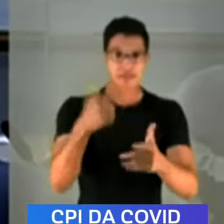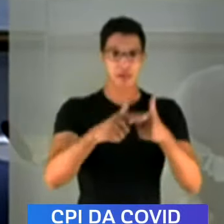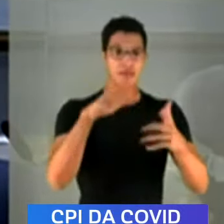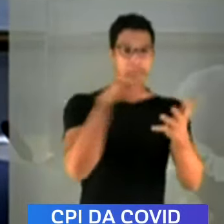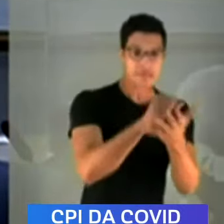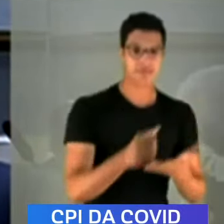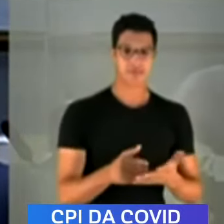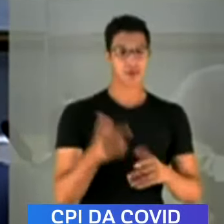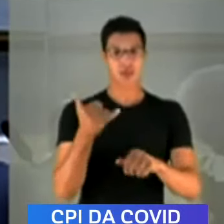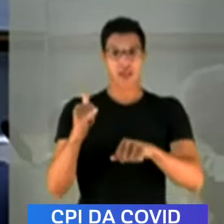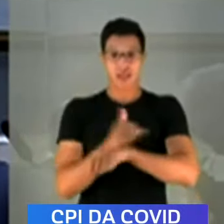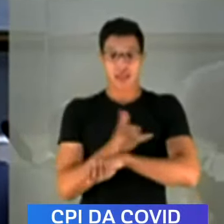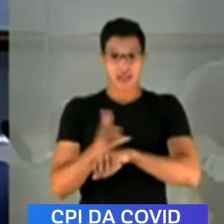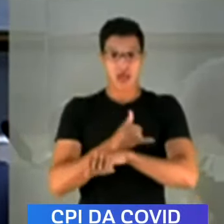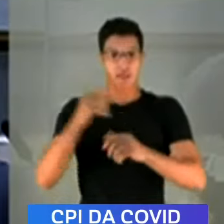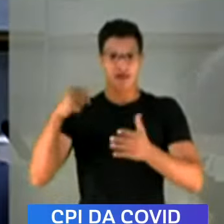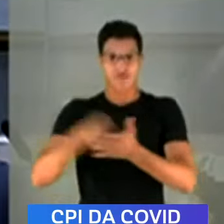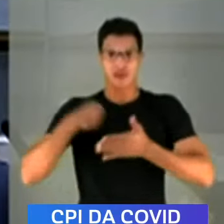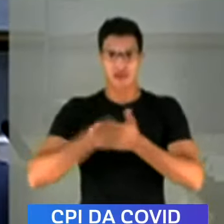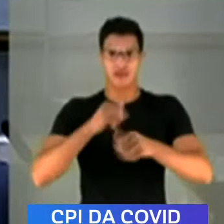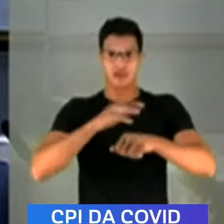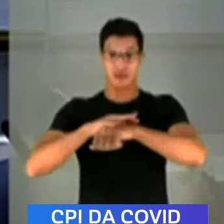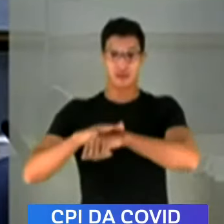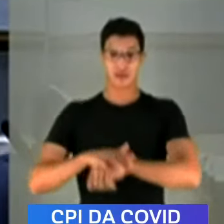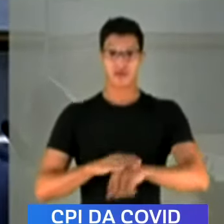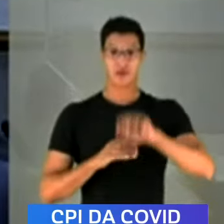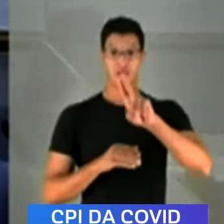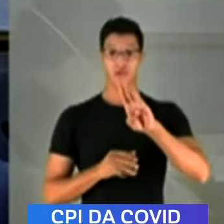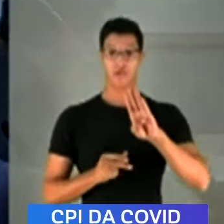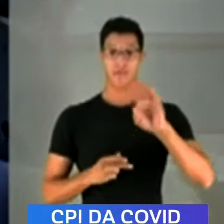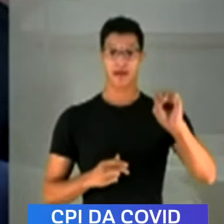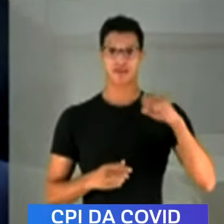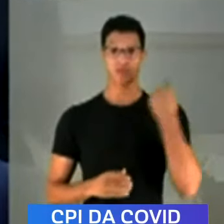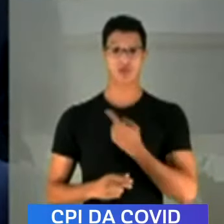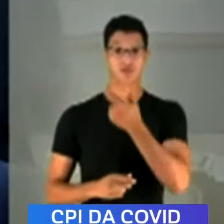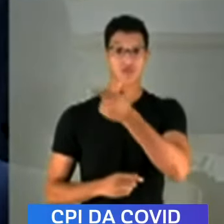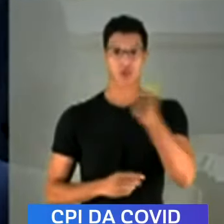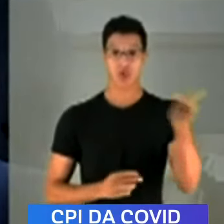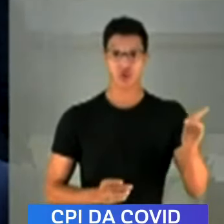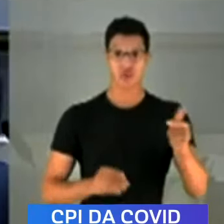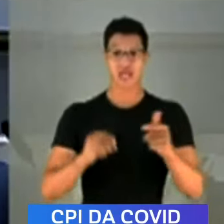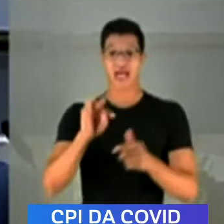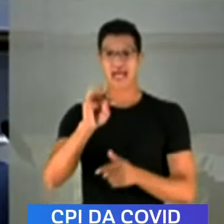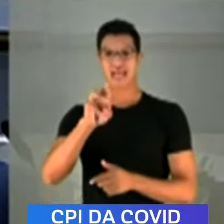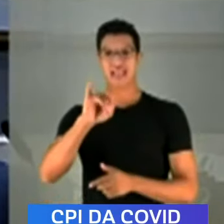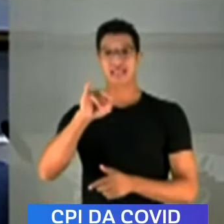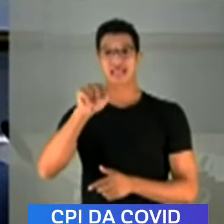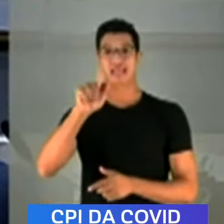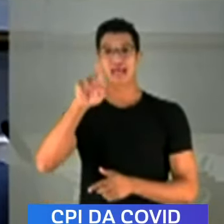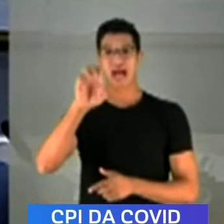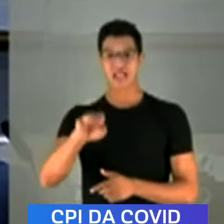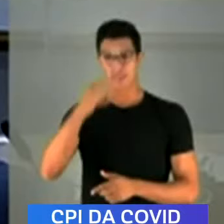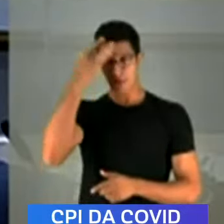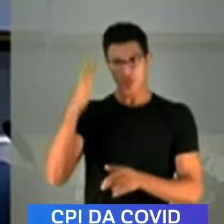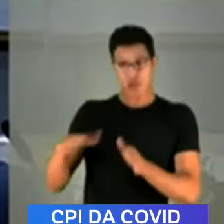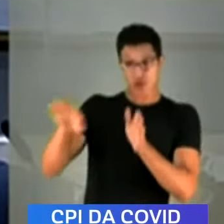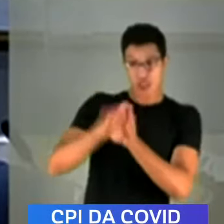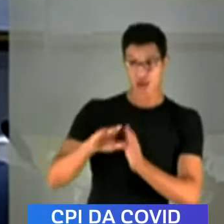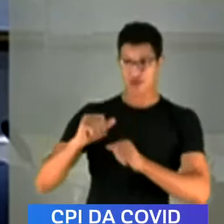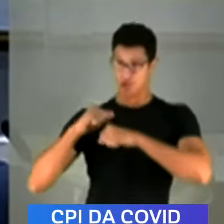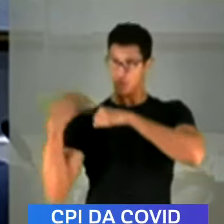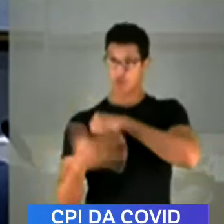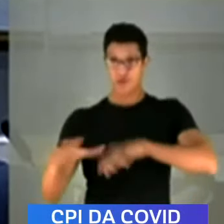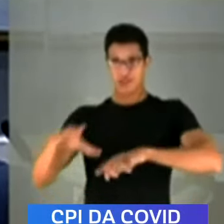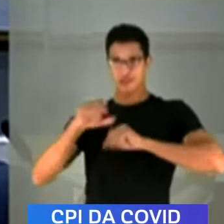estratégico para o enfrentamento da doença. Nas unidades básicas de saúde, nós não tínhamos triagem. Os pacientes que chegavam com Covid